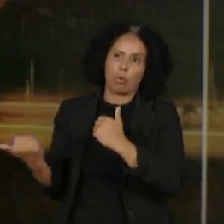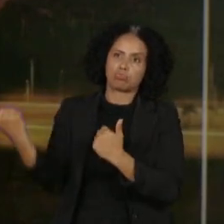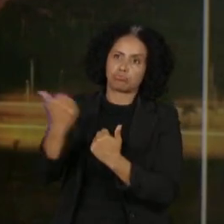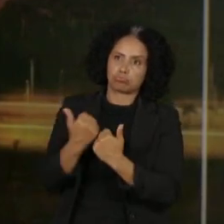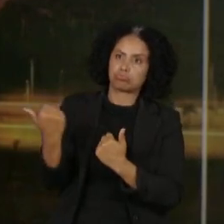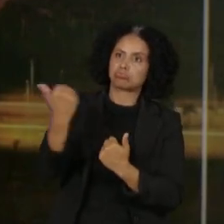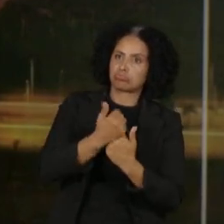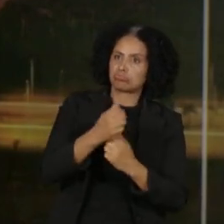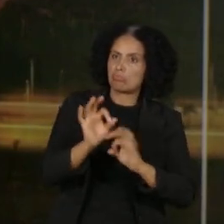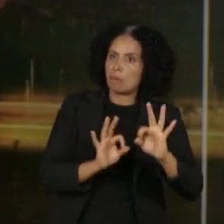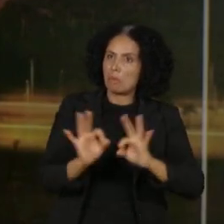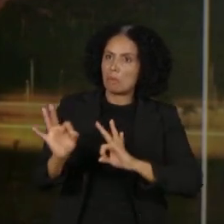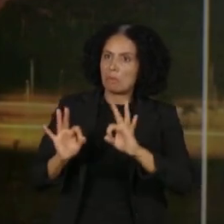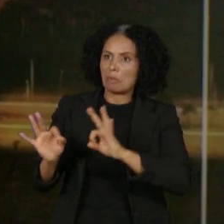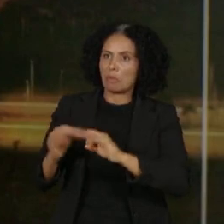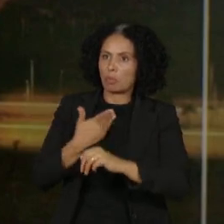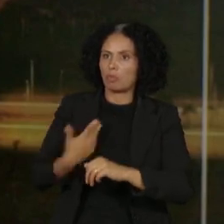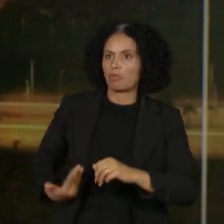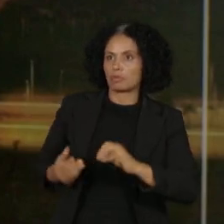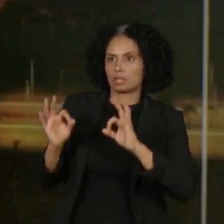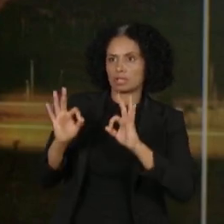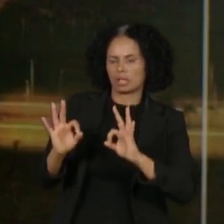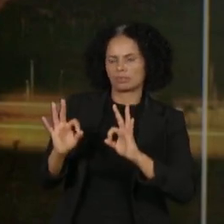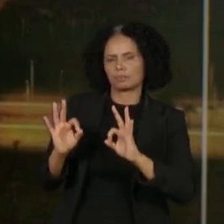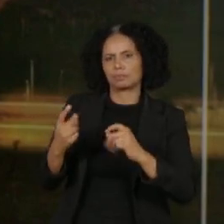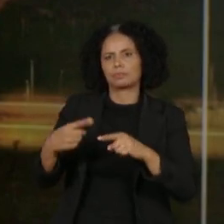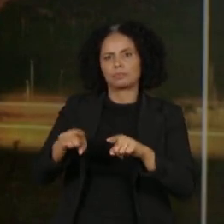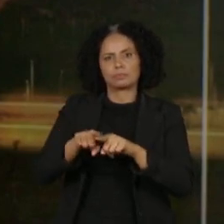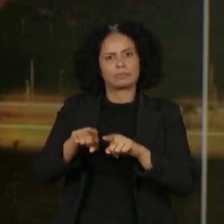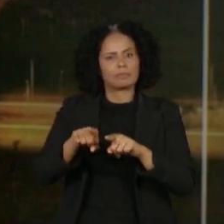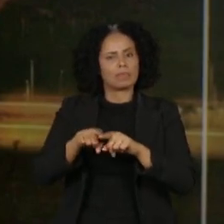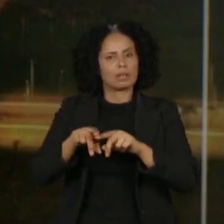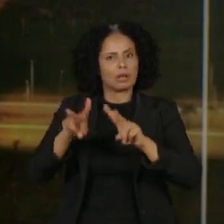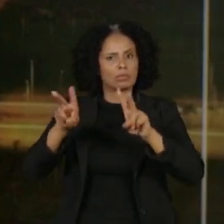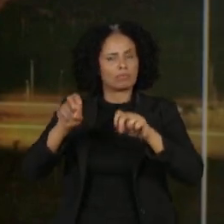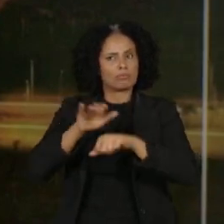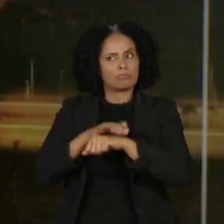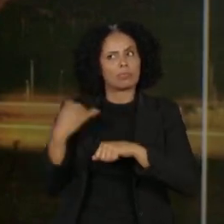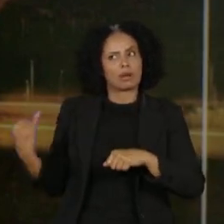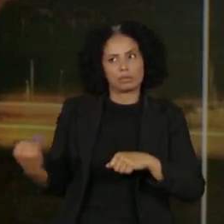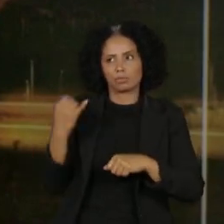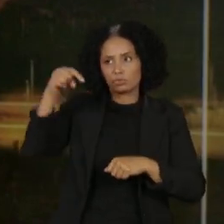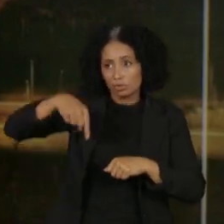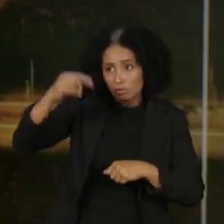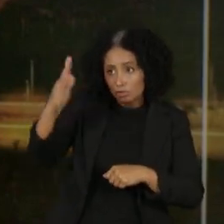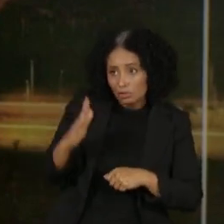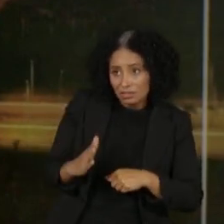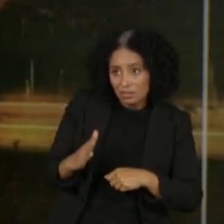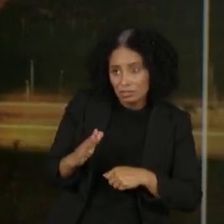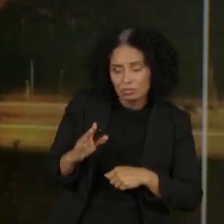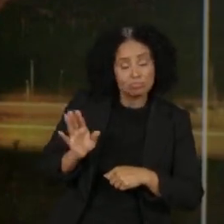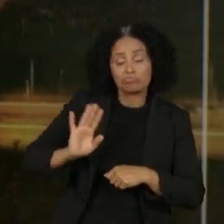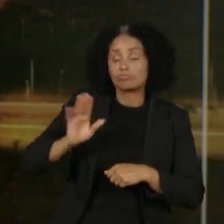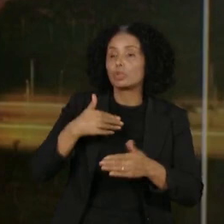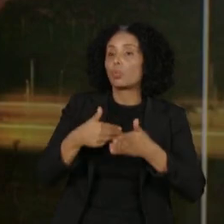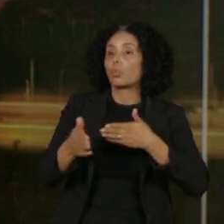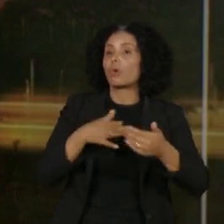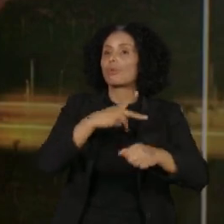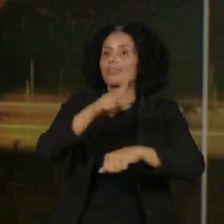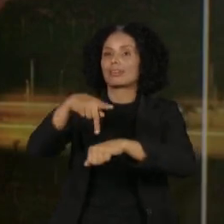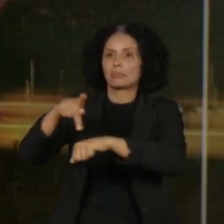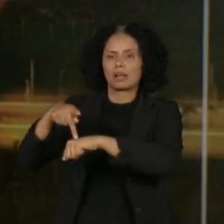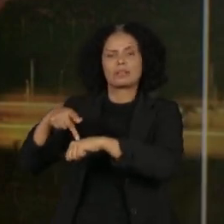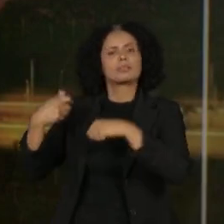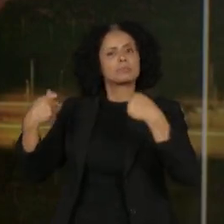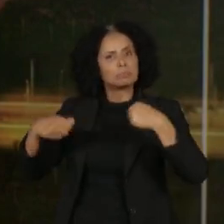governo. O tema da memória e verdade é um tema fundamental, não só do Brasil, mas de qualquer país. Aliás, nós temos que